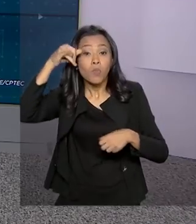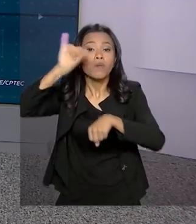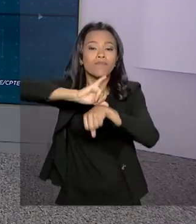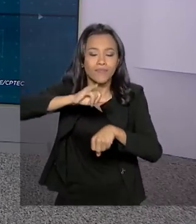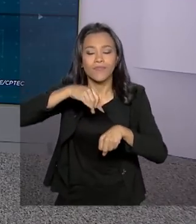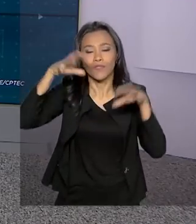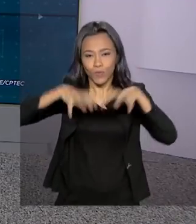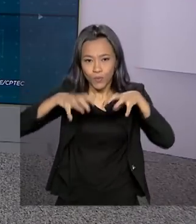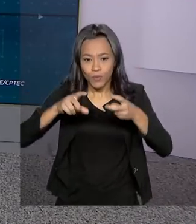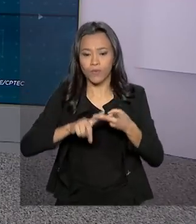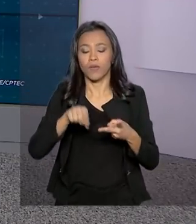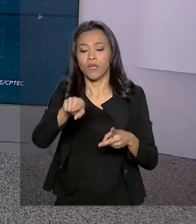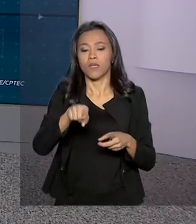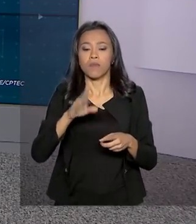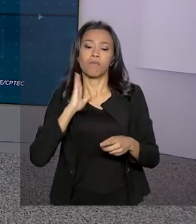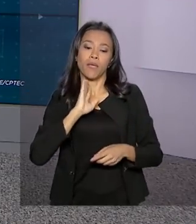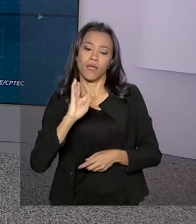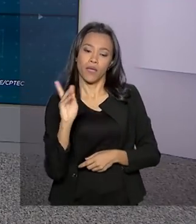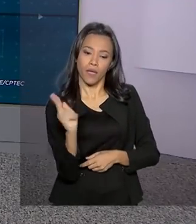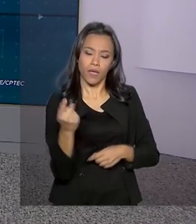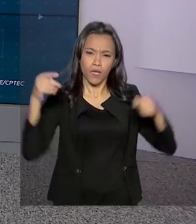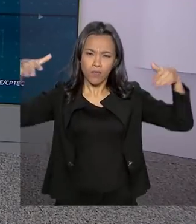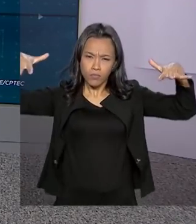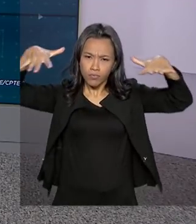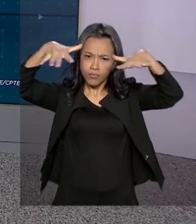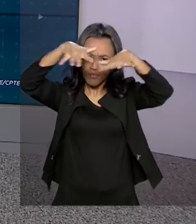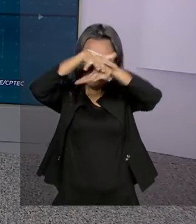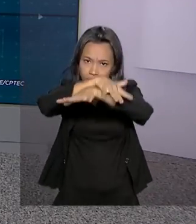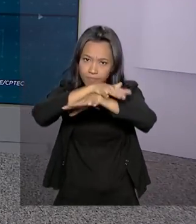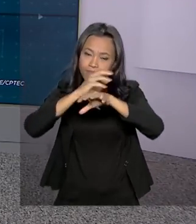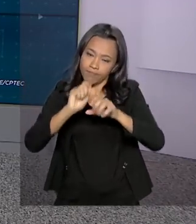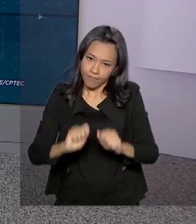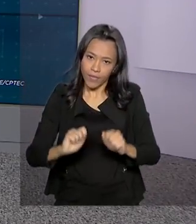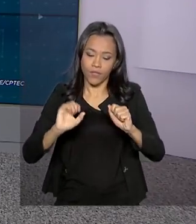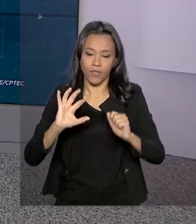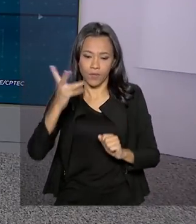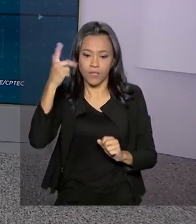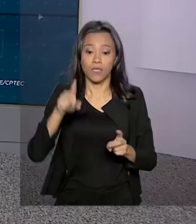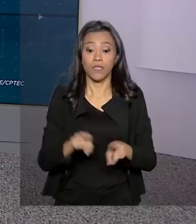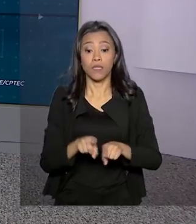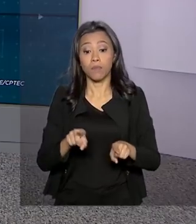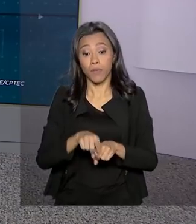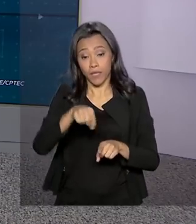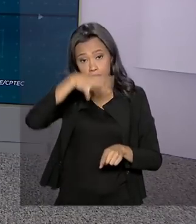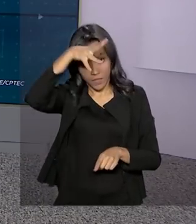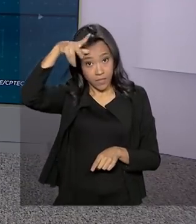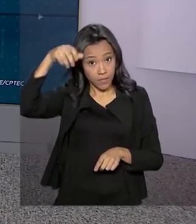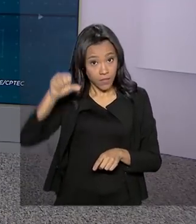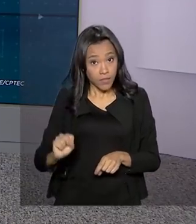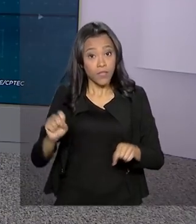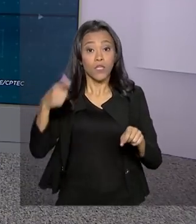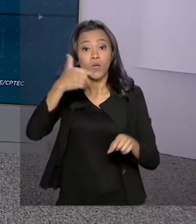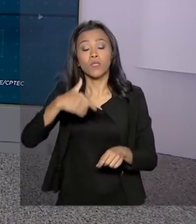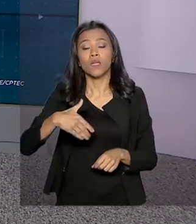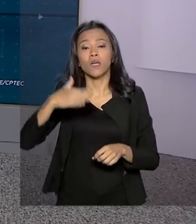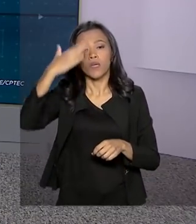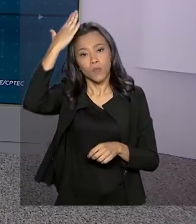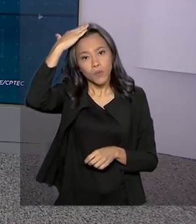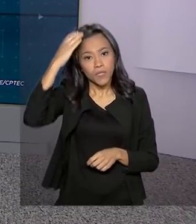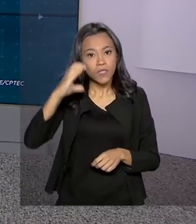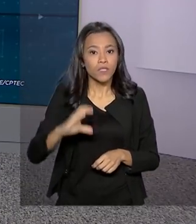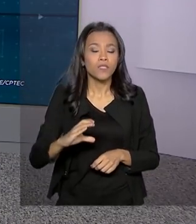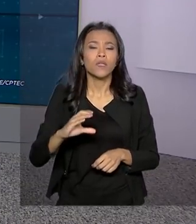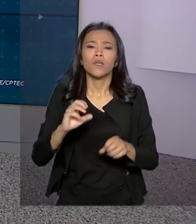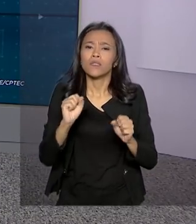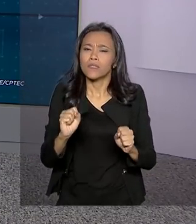Em Belo Horizonte, tempo nublado com possibilidade de chuva. E em Campo Grande e Curitiba, o céu está